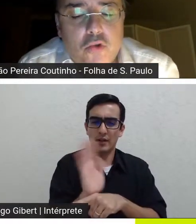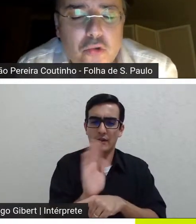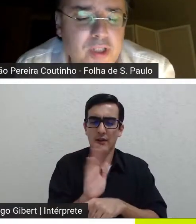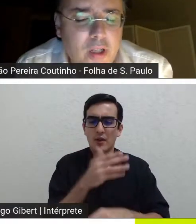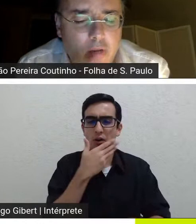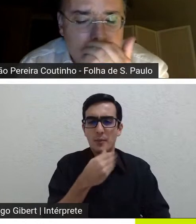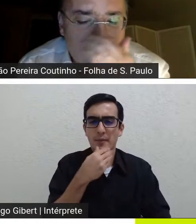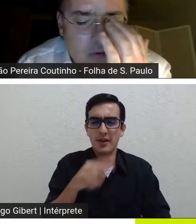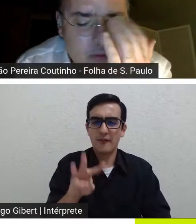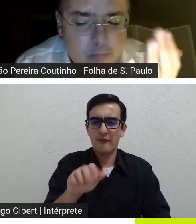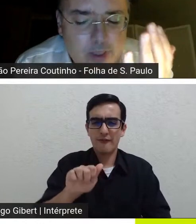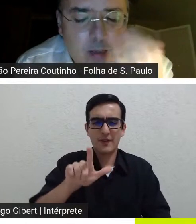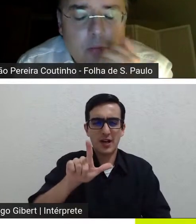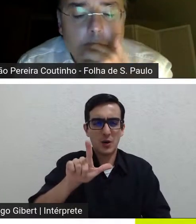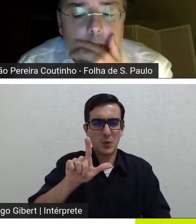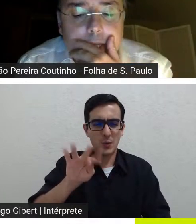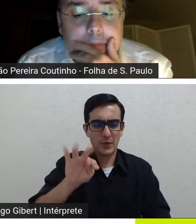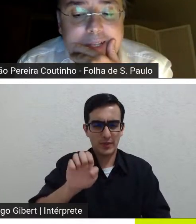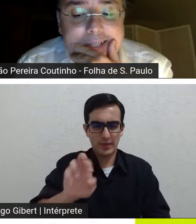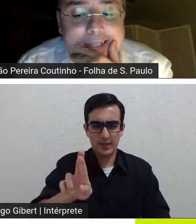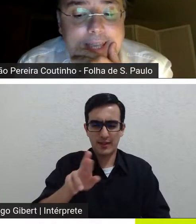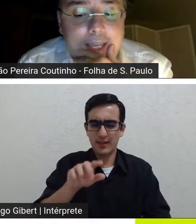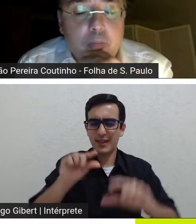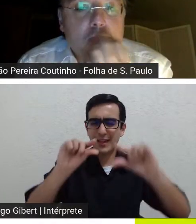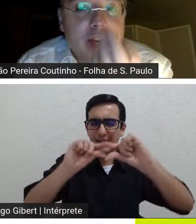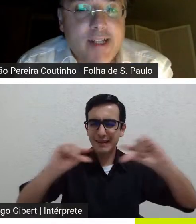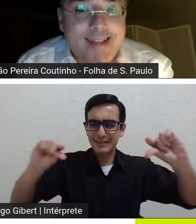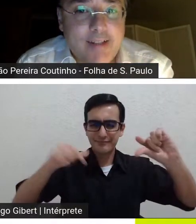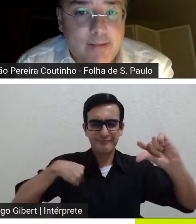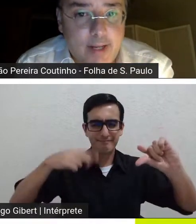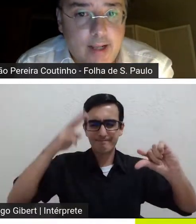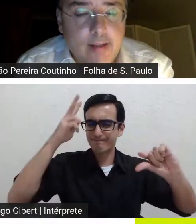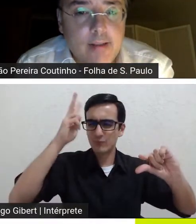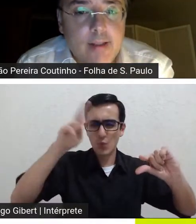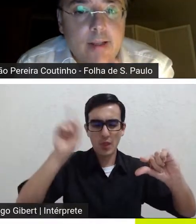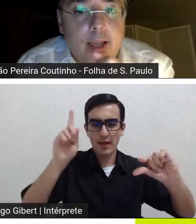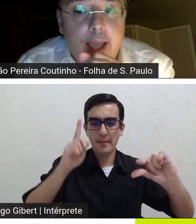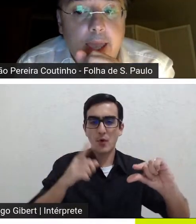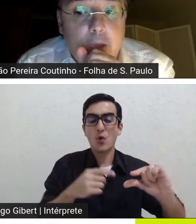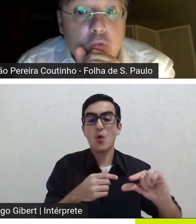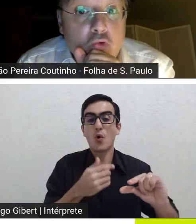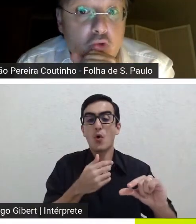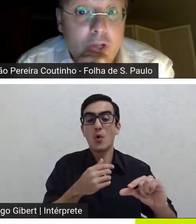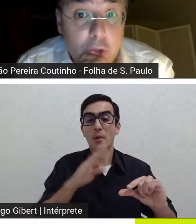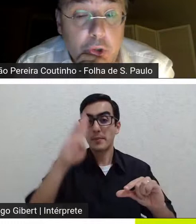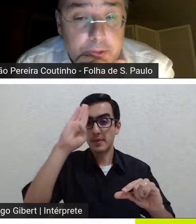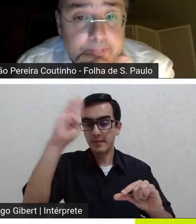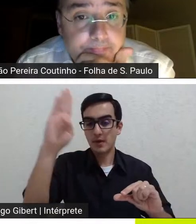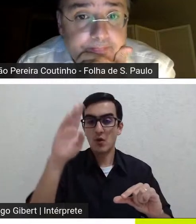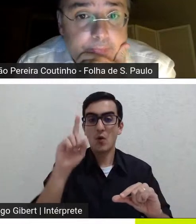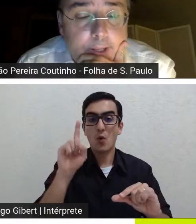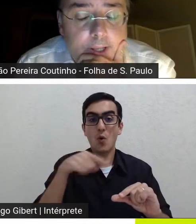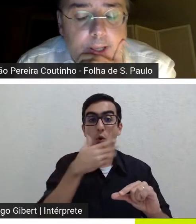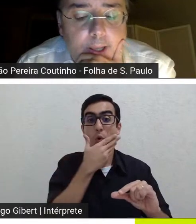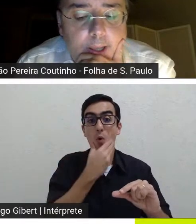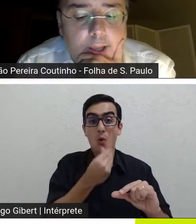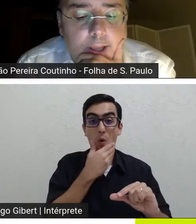cujo título agora não me lembro mas sei que a personagem central é um jogador